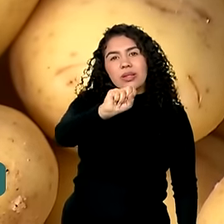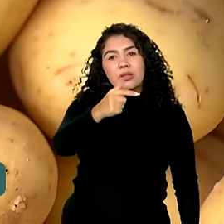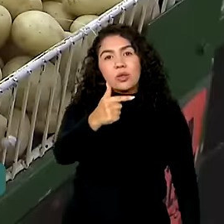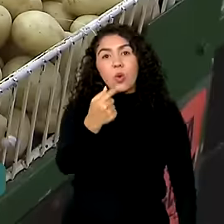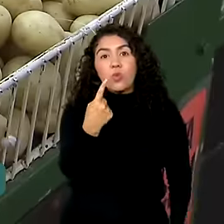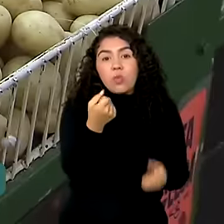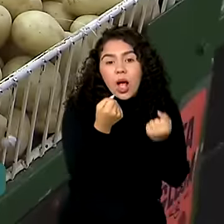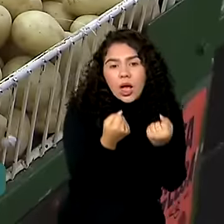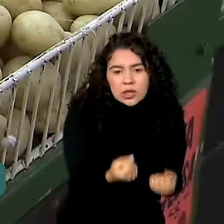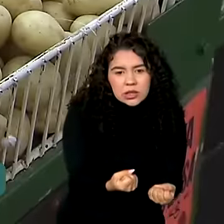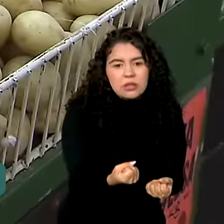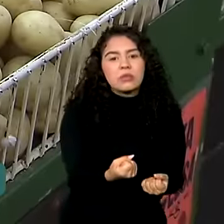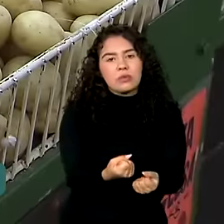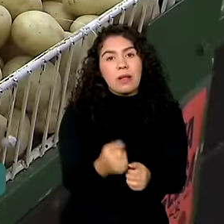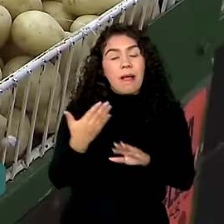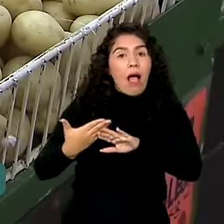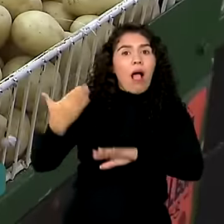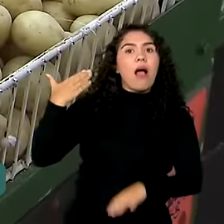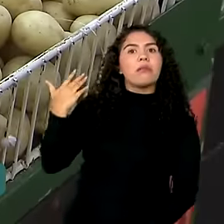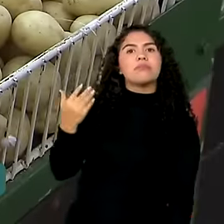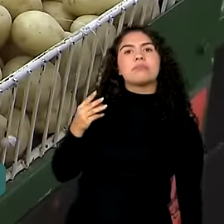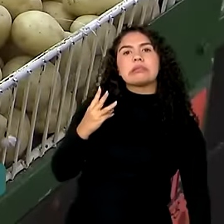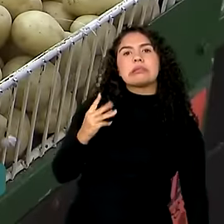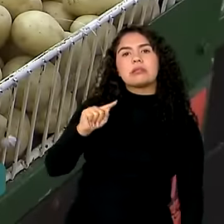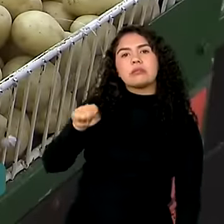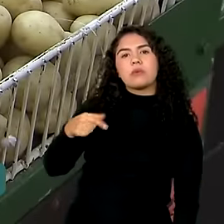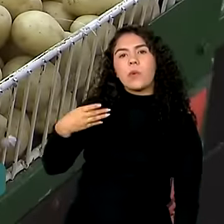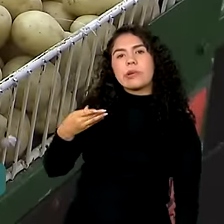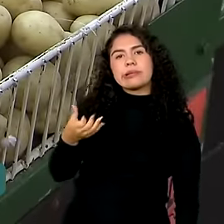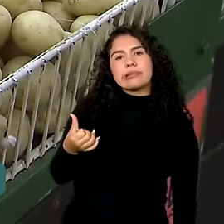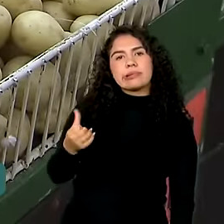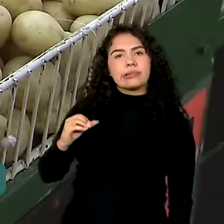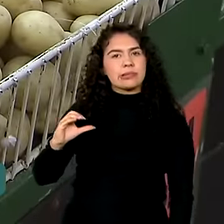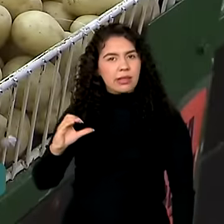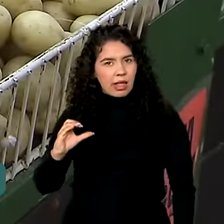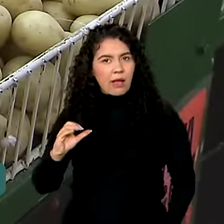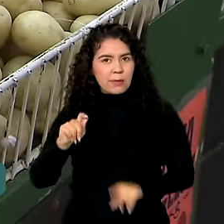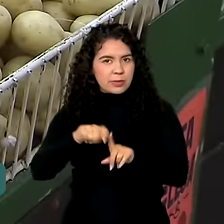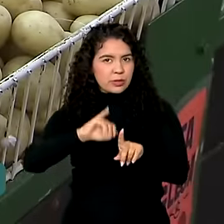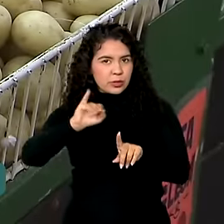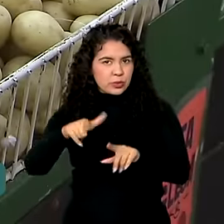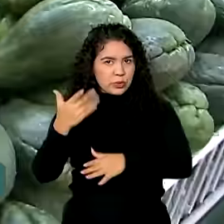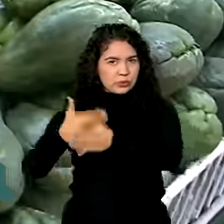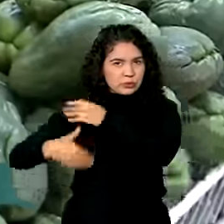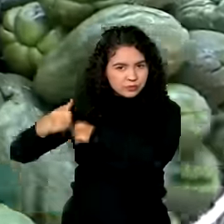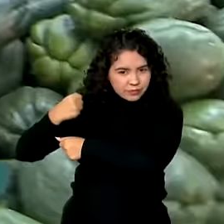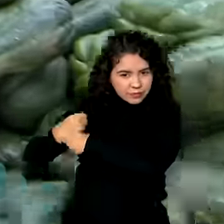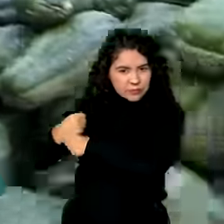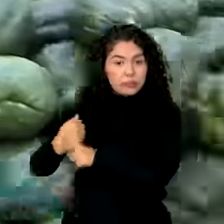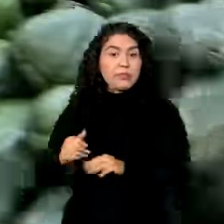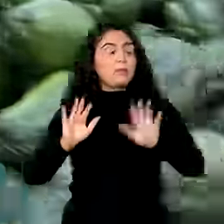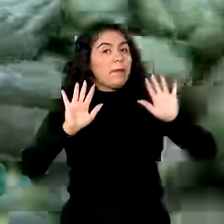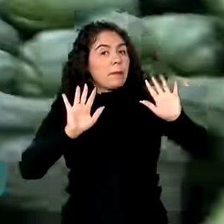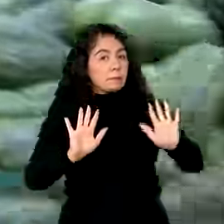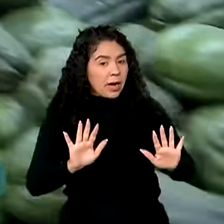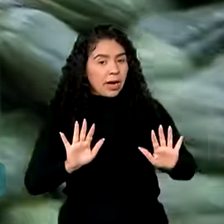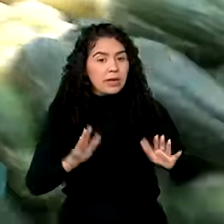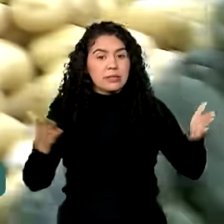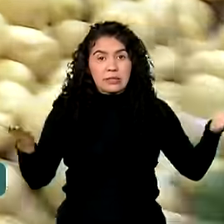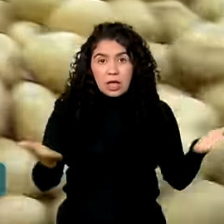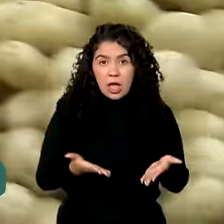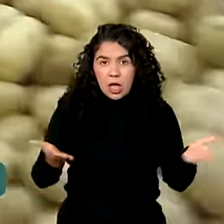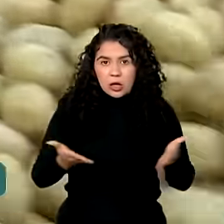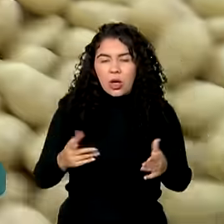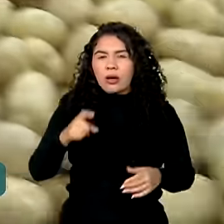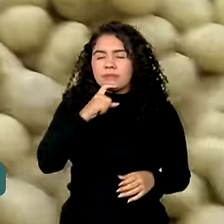quando custava R$,46 em julho passado. Mas a chegada da safra de